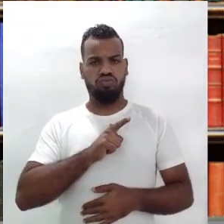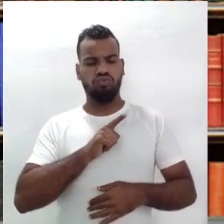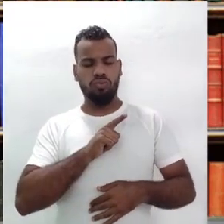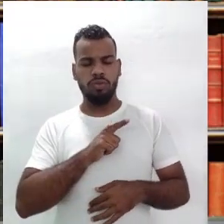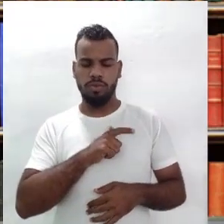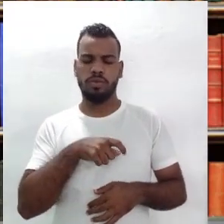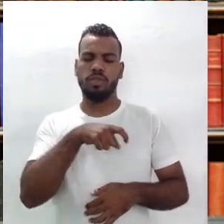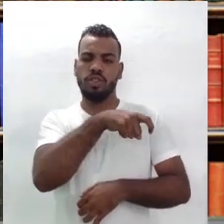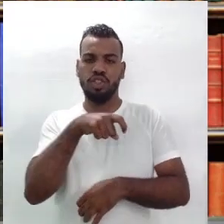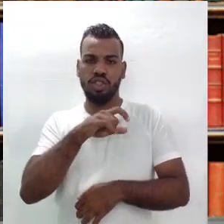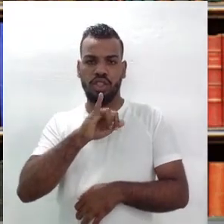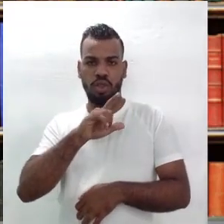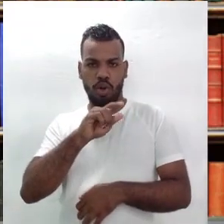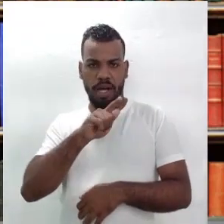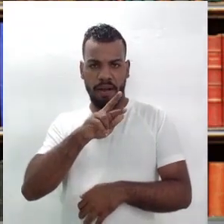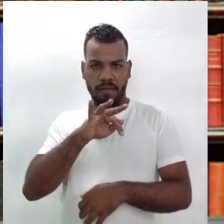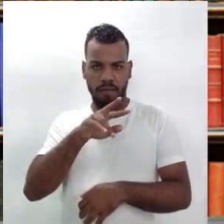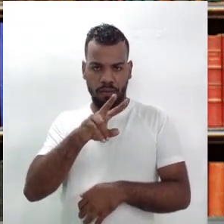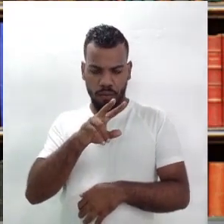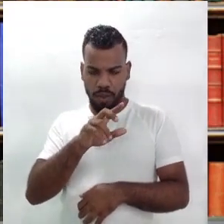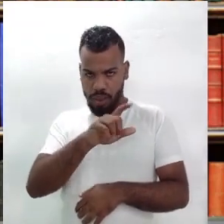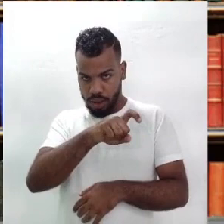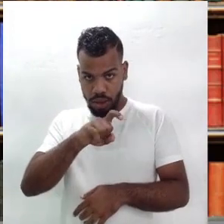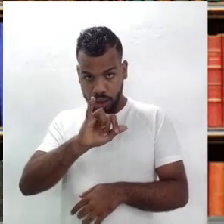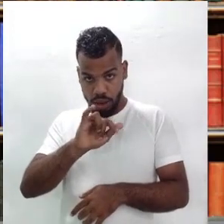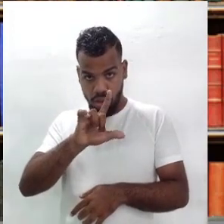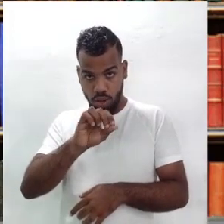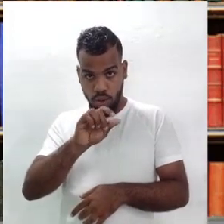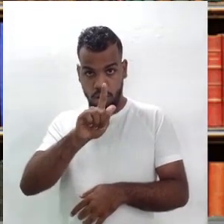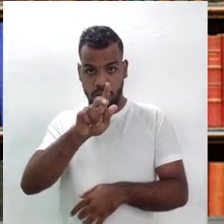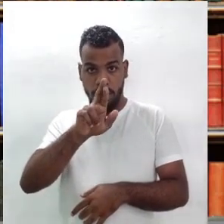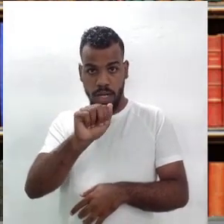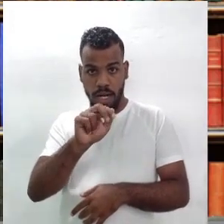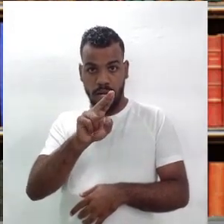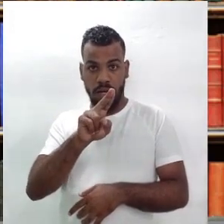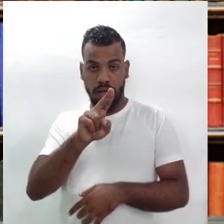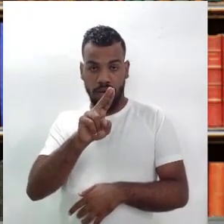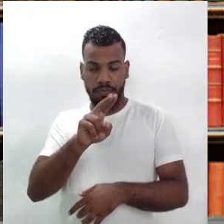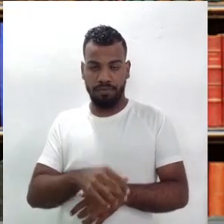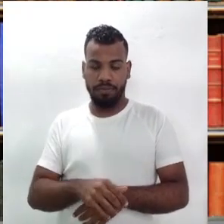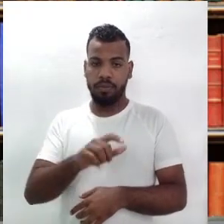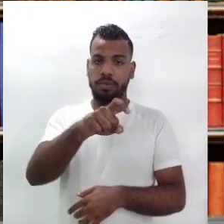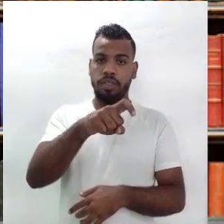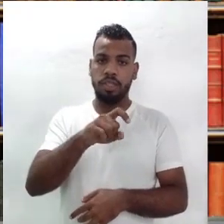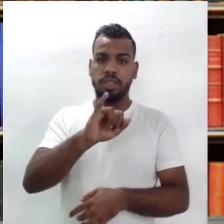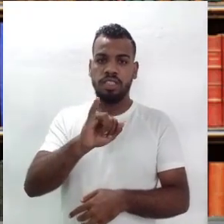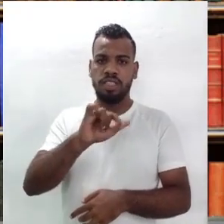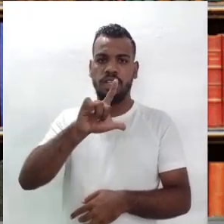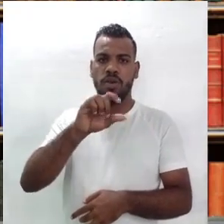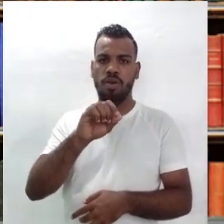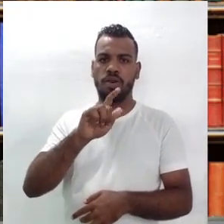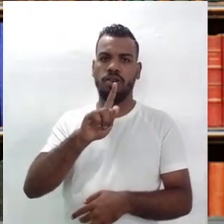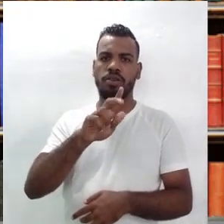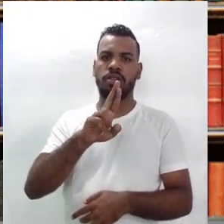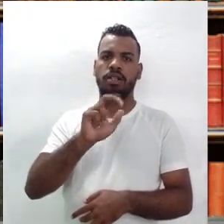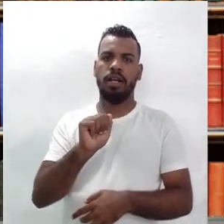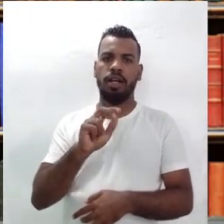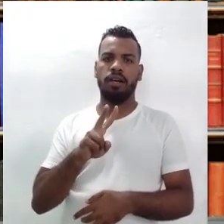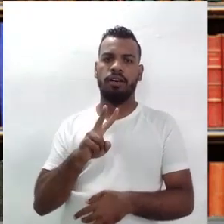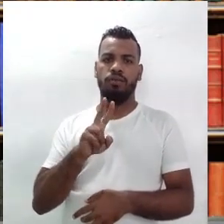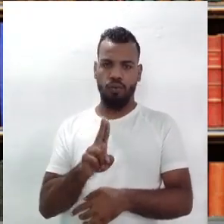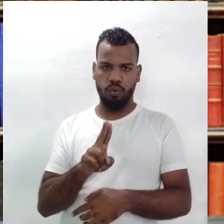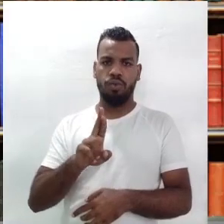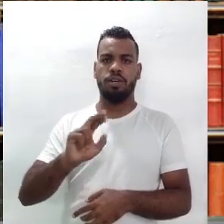em especial, mas faltava um sentido para essa obra. Ele estava muito dentro da herança da